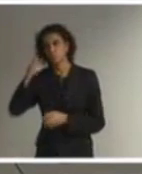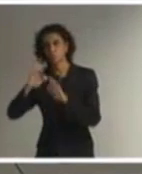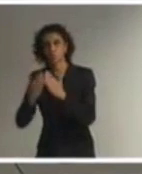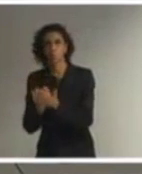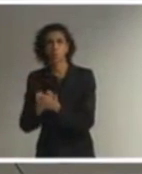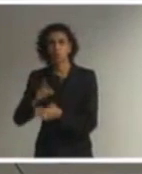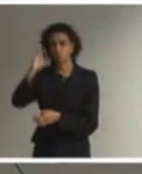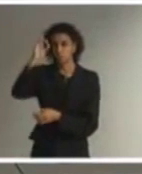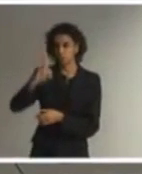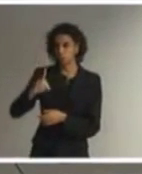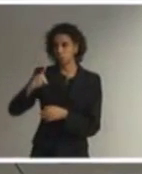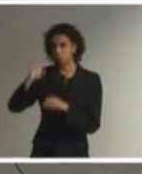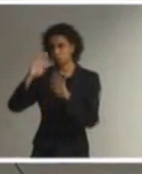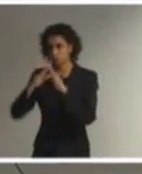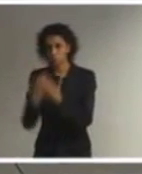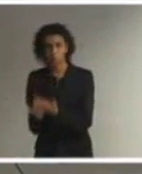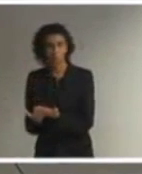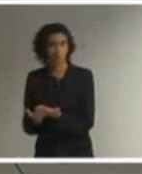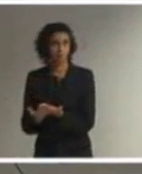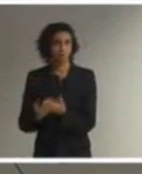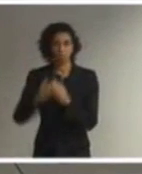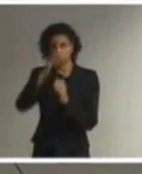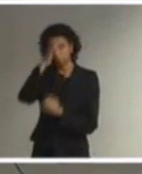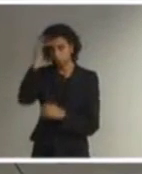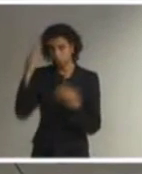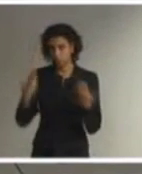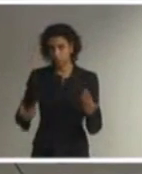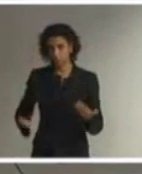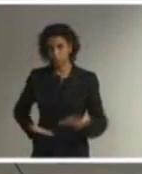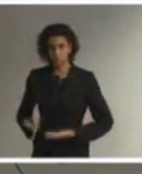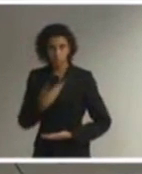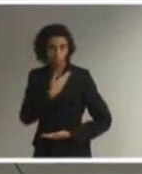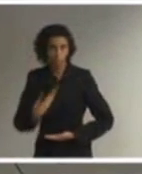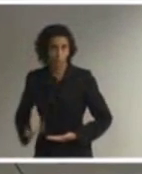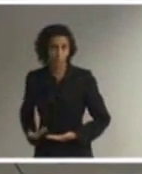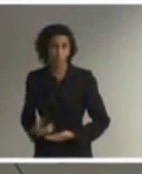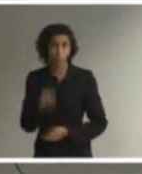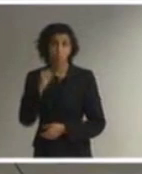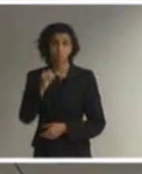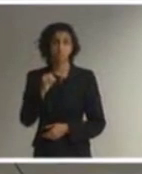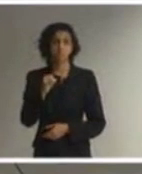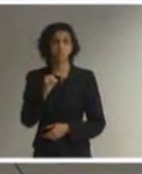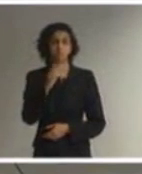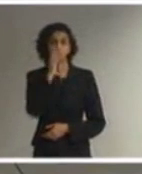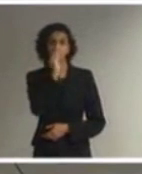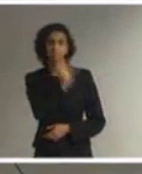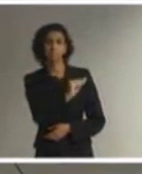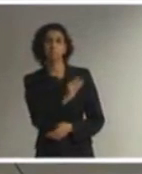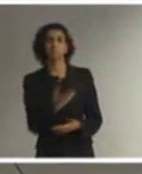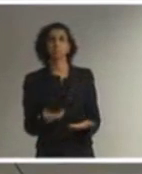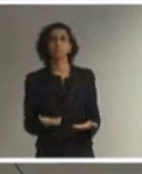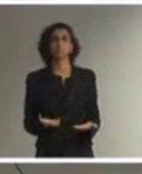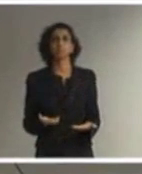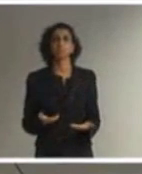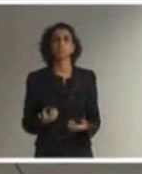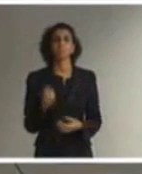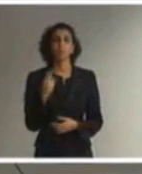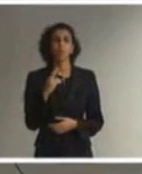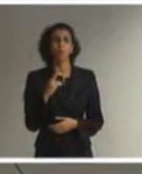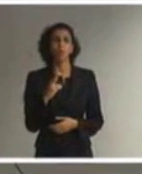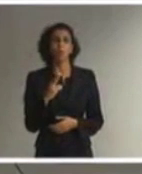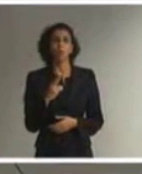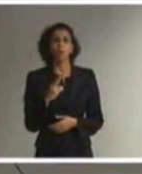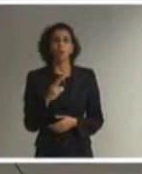escola de um agente público que recuse que suspenda que tome medidas